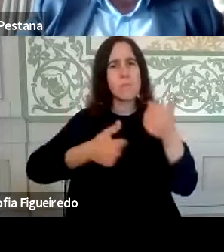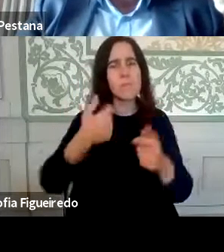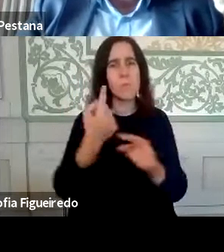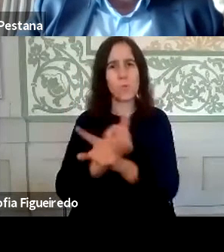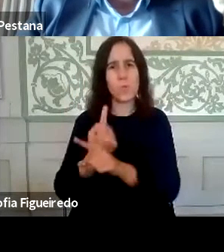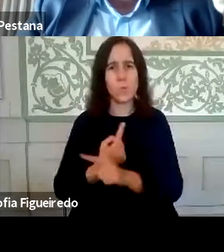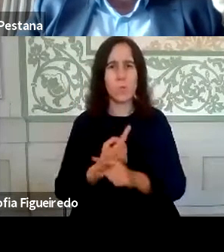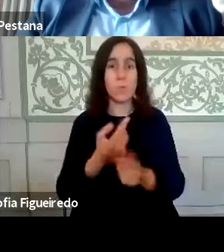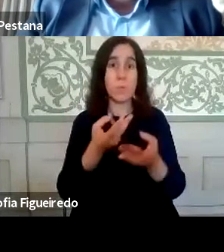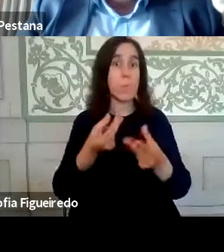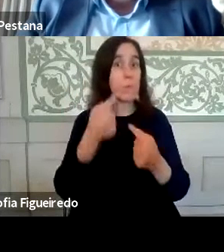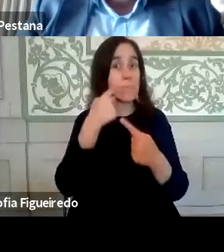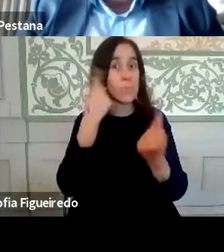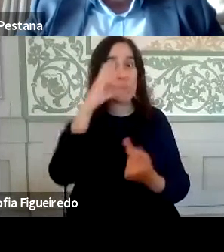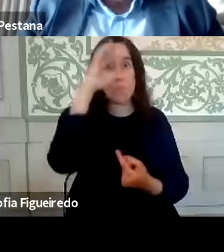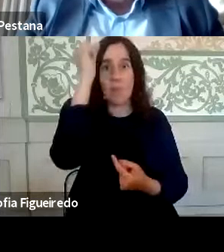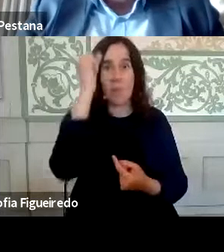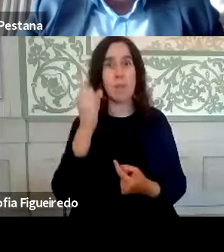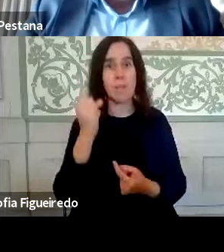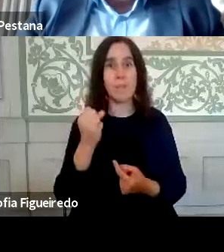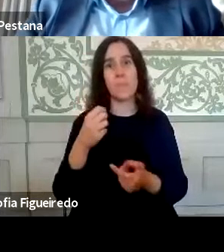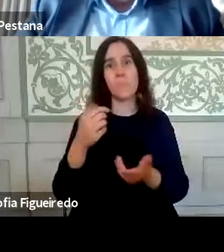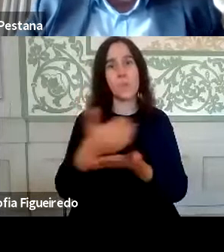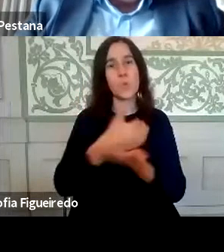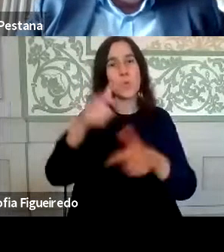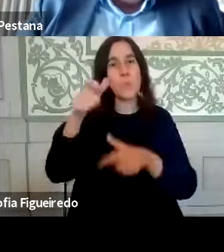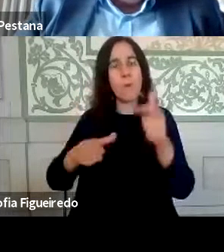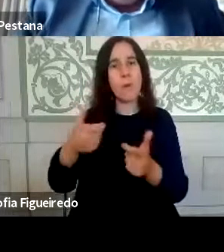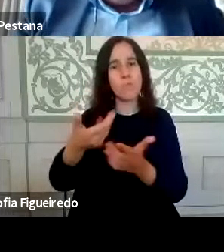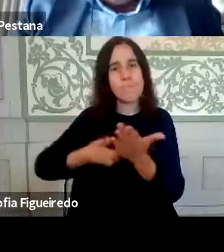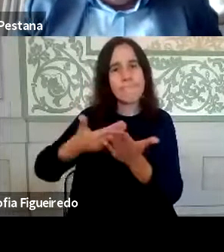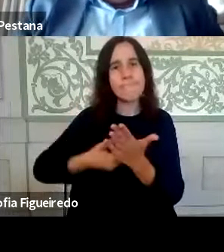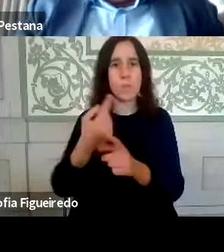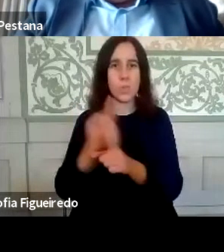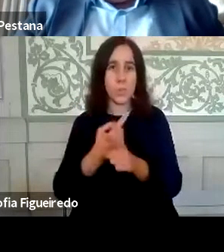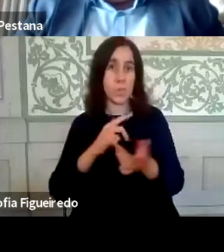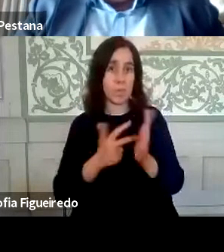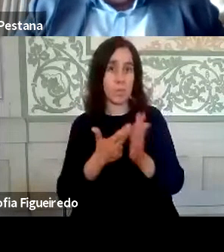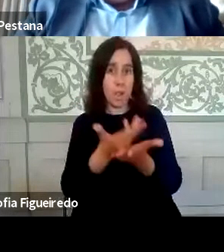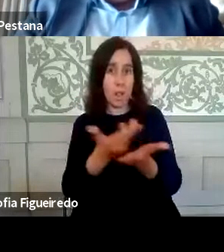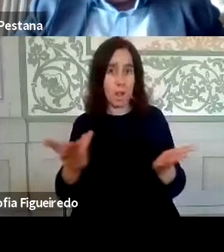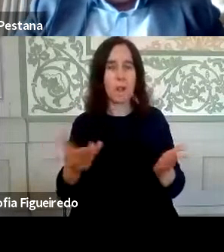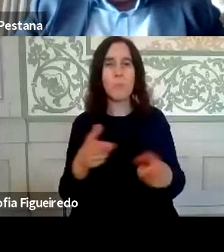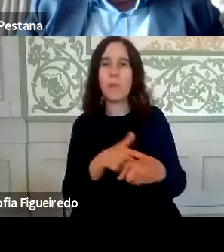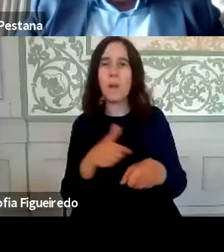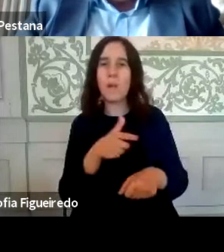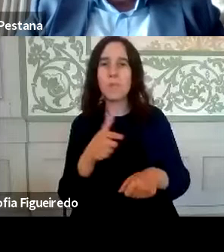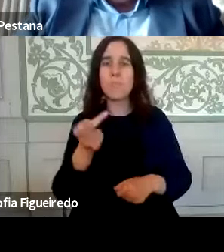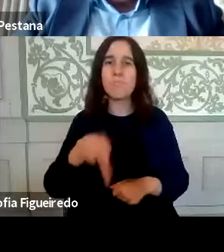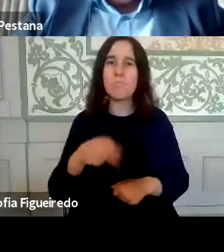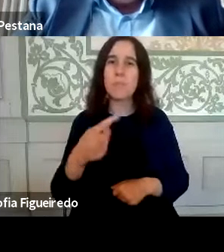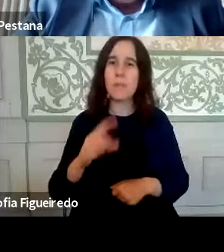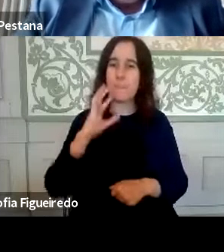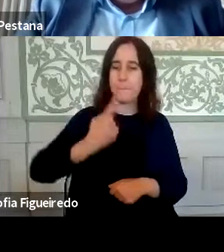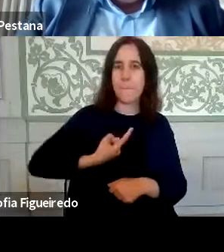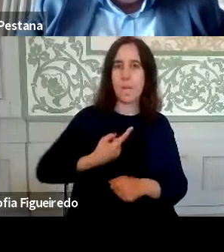contabilidade pública e de processamento de recursos humanos e toda a tecnologia que a suporta, porque é uma altura em que há um conjunto de obrigações